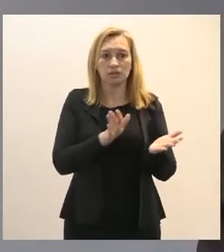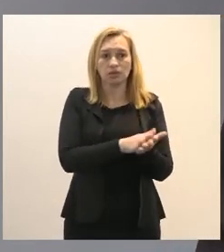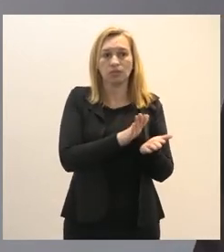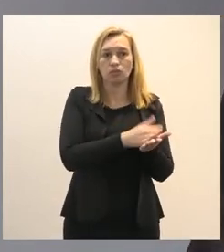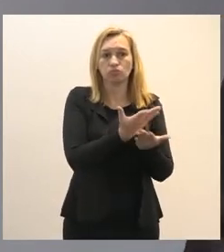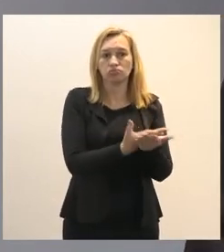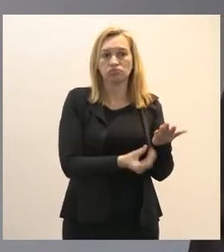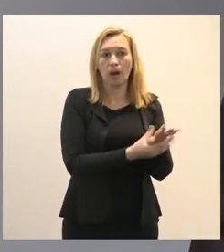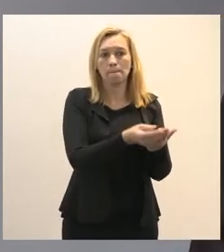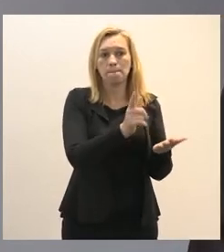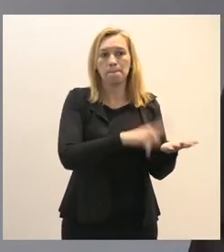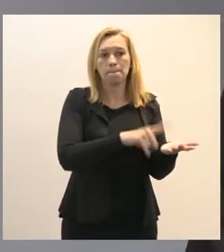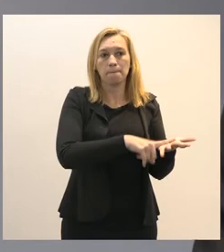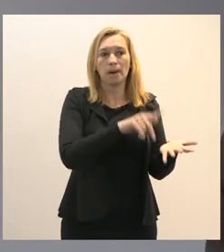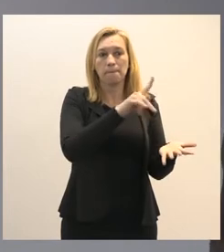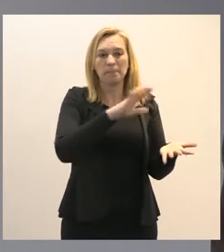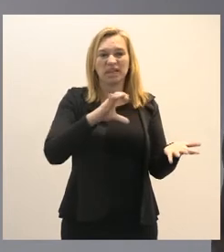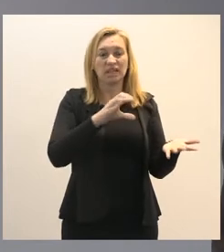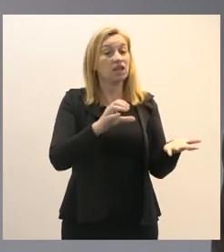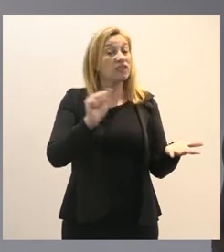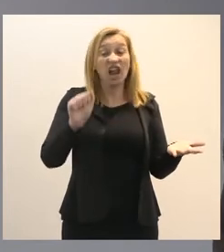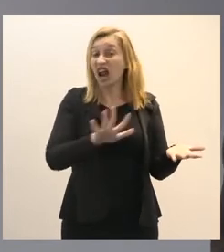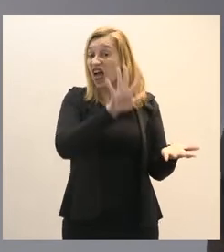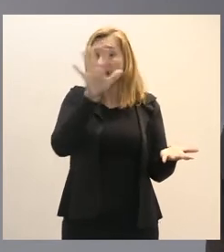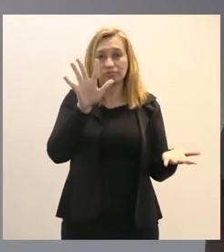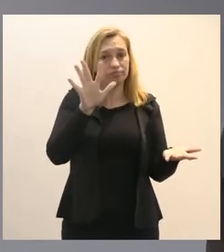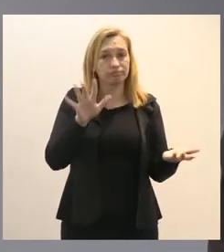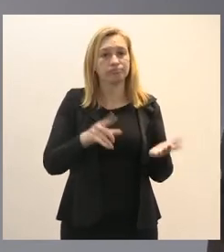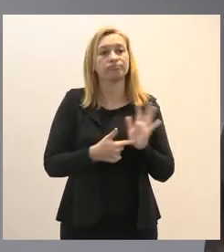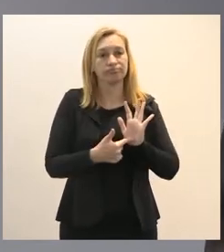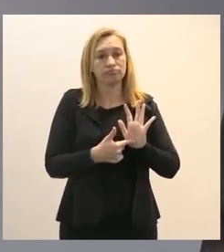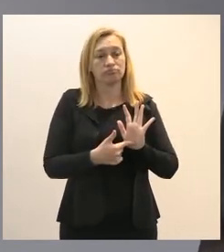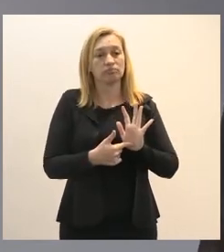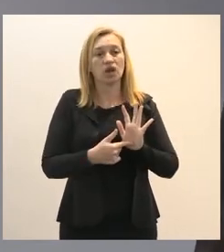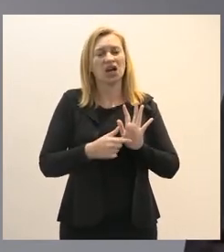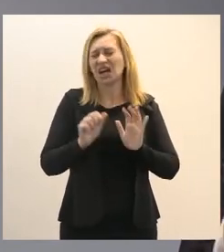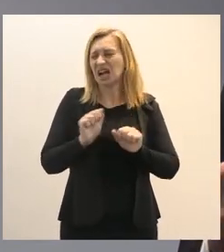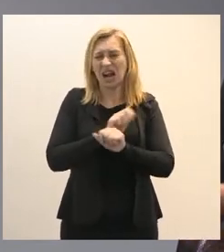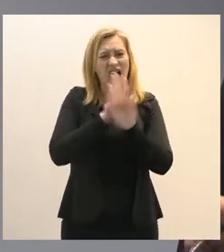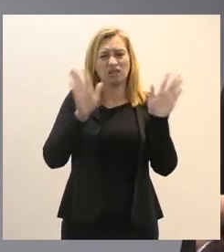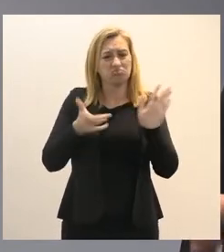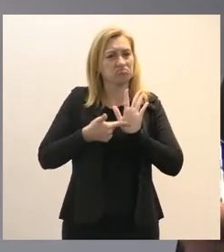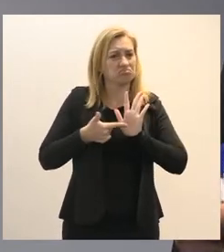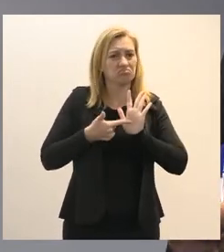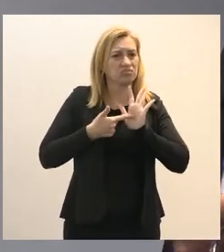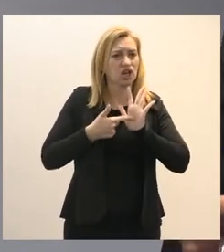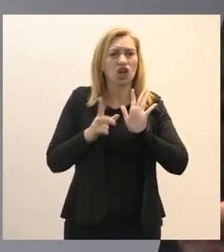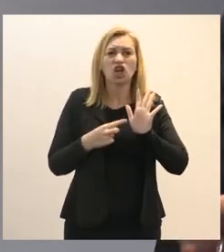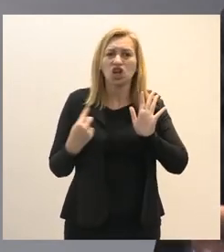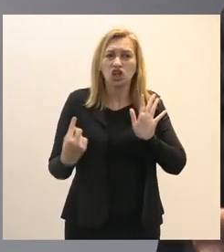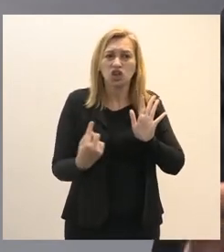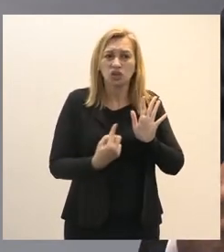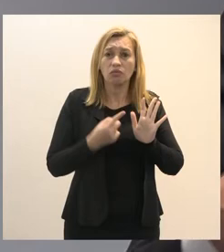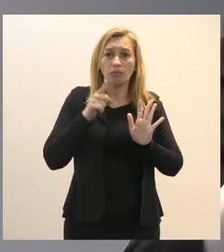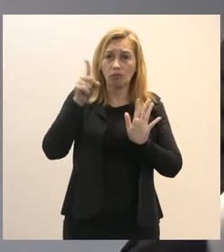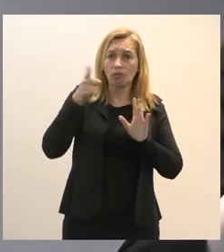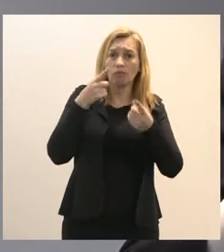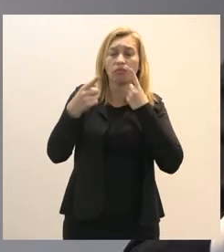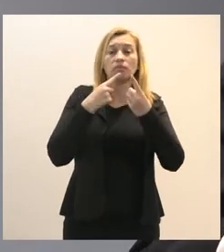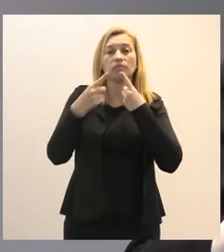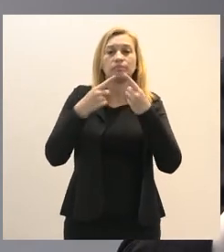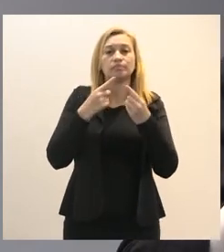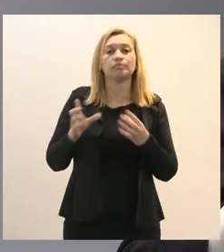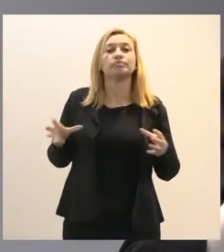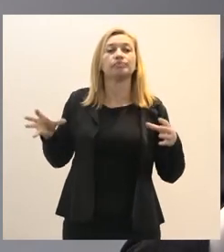porque fala claramente claramente porque nós lá nos debates na Câmara dos